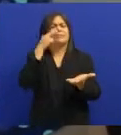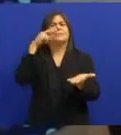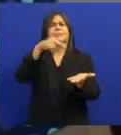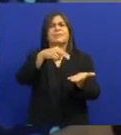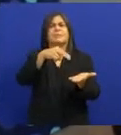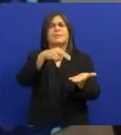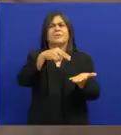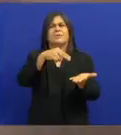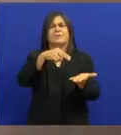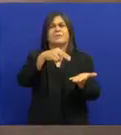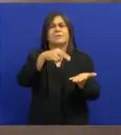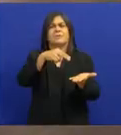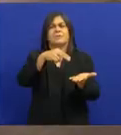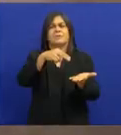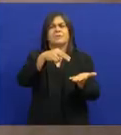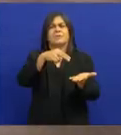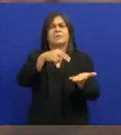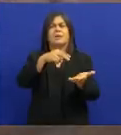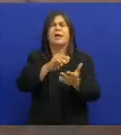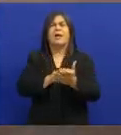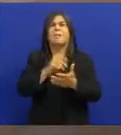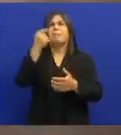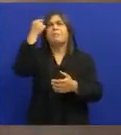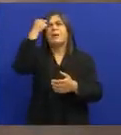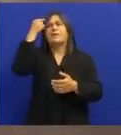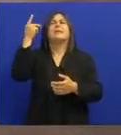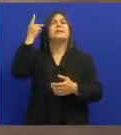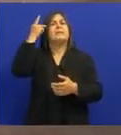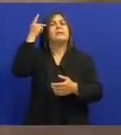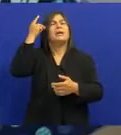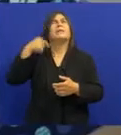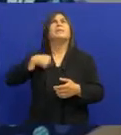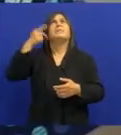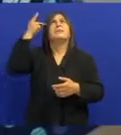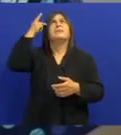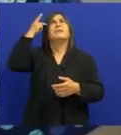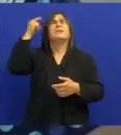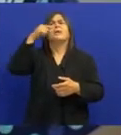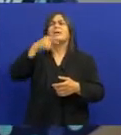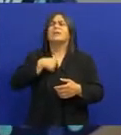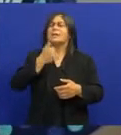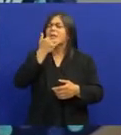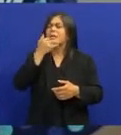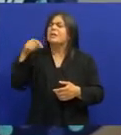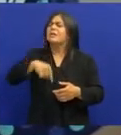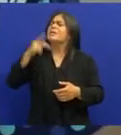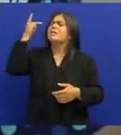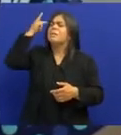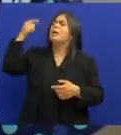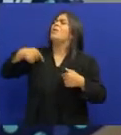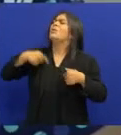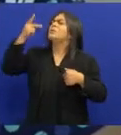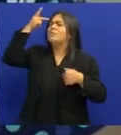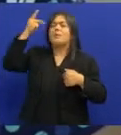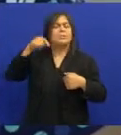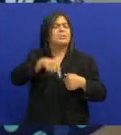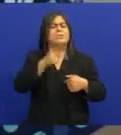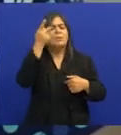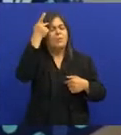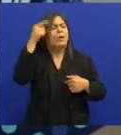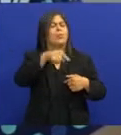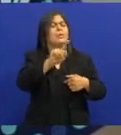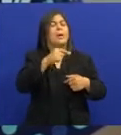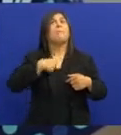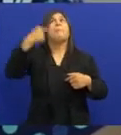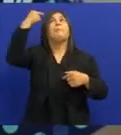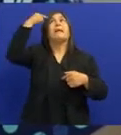observação Para ele Na mente dele Estava em São Paulo Ele falou Quem me trouxe para cá Para São Paulo? Eu falei Você não está